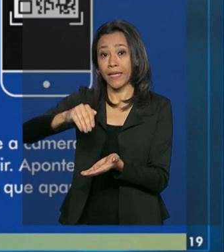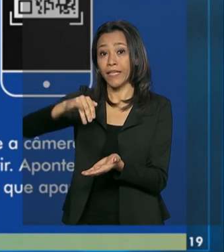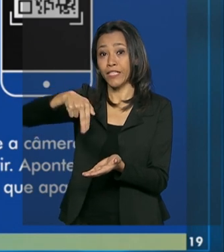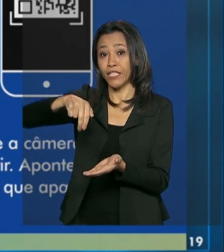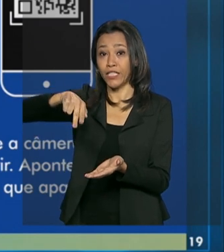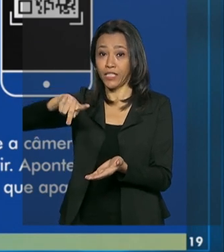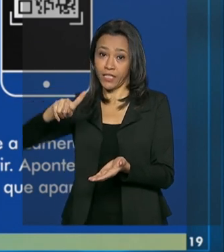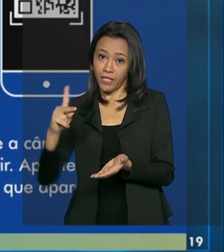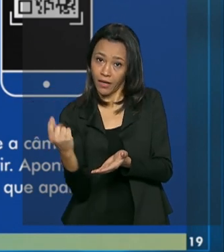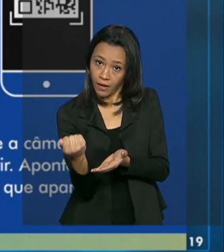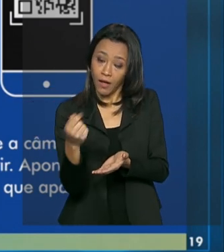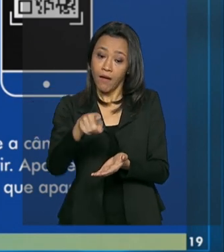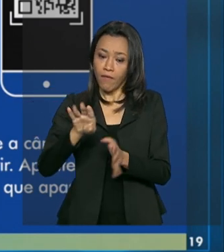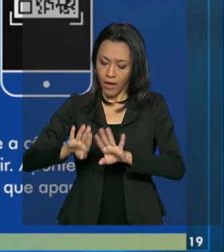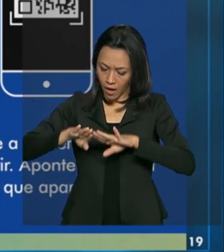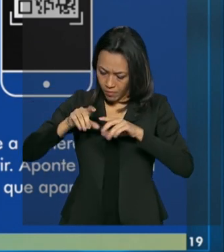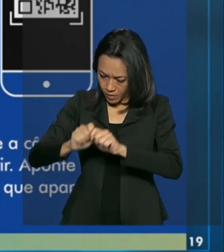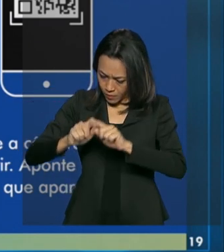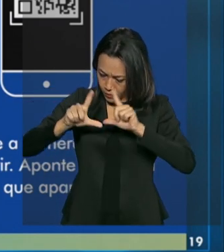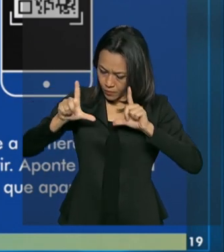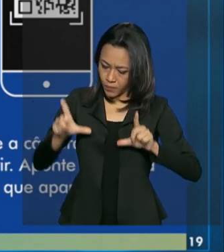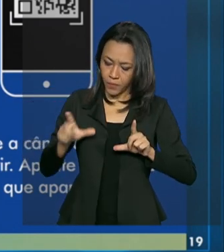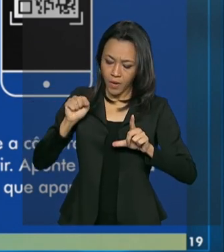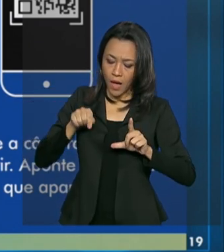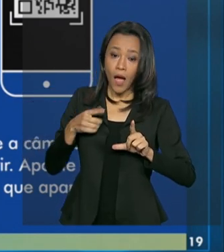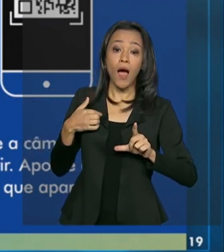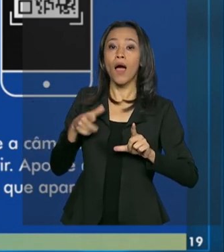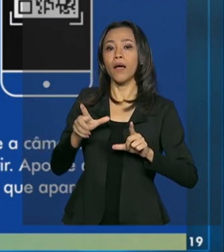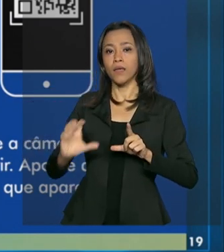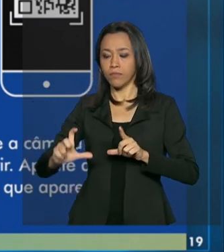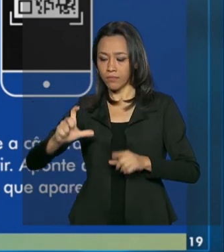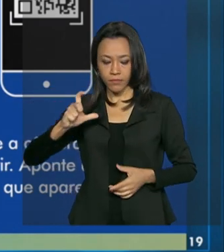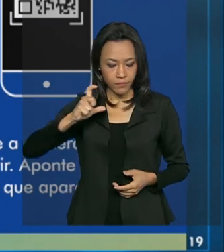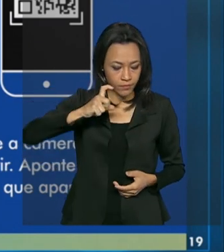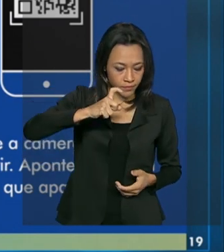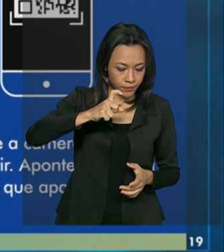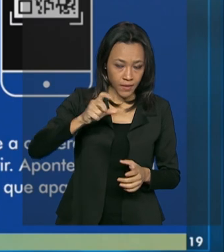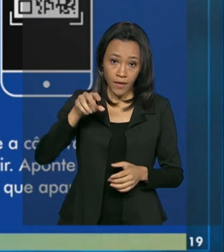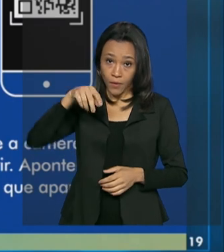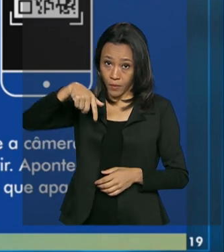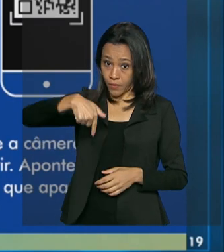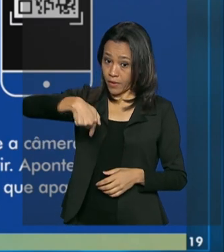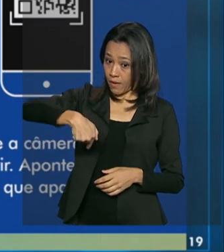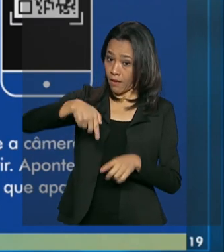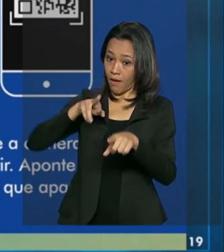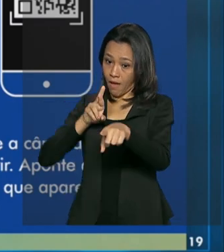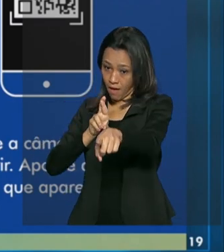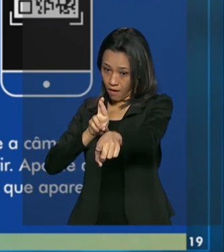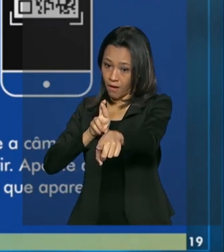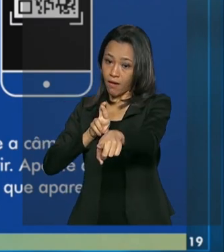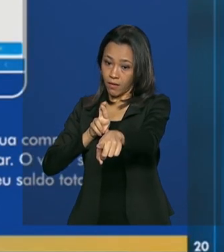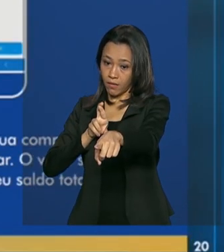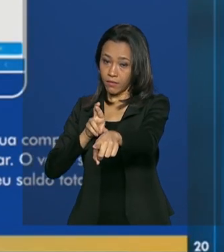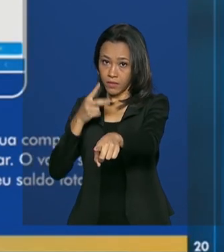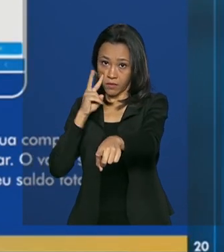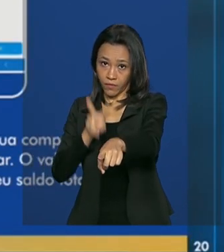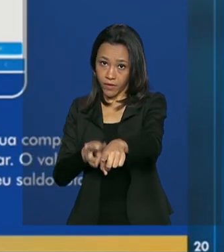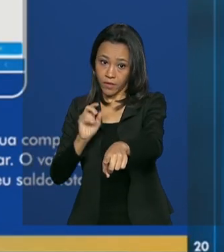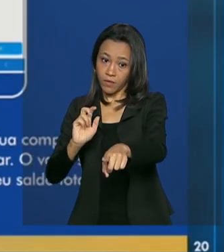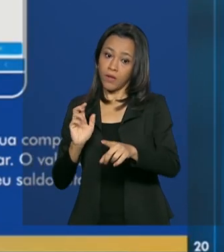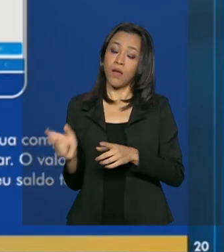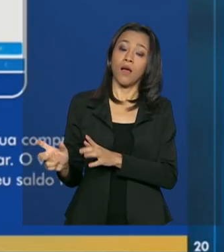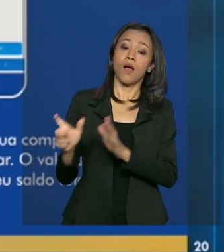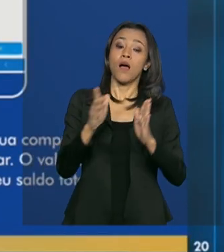câmera do aparelho vai abrir. Aí, é só apontar a câmera para o QR Code que aparece no visor da maquininha. Em